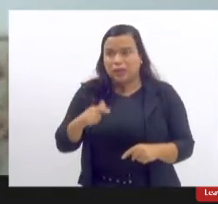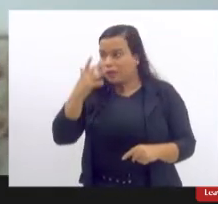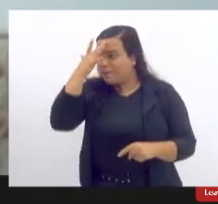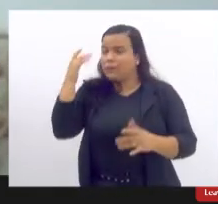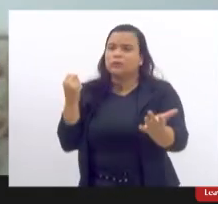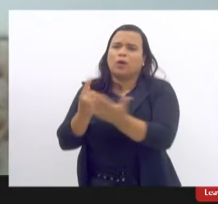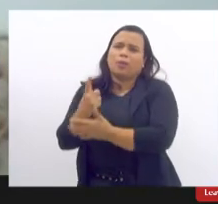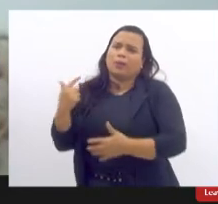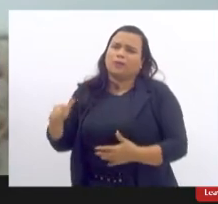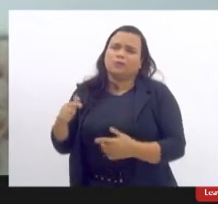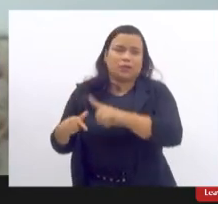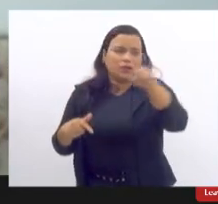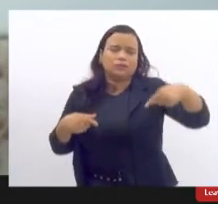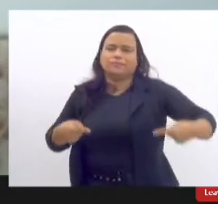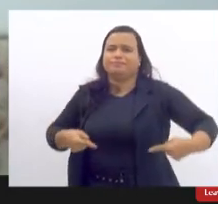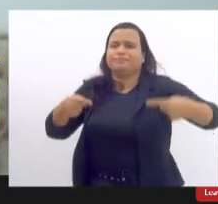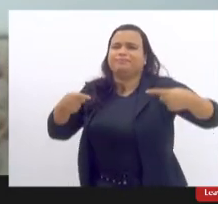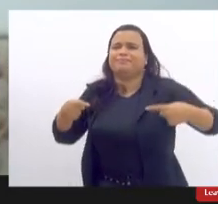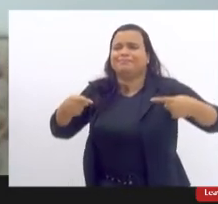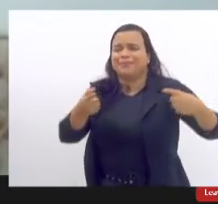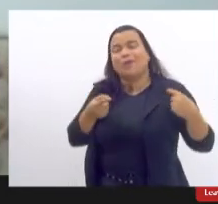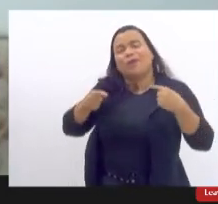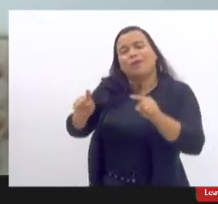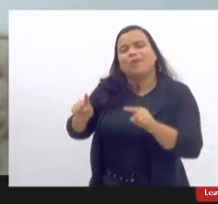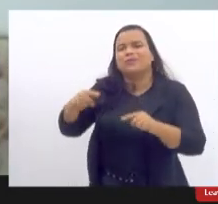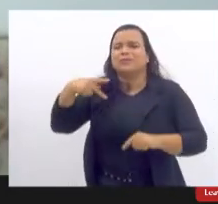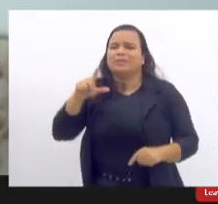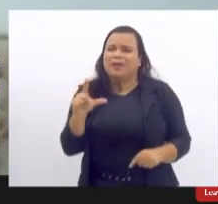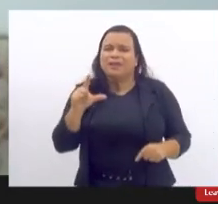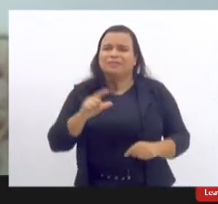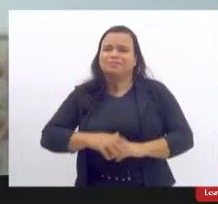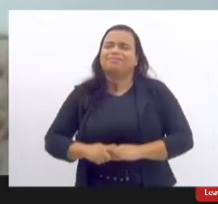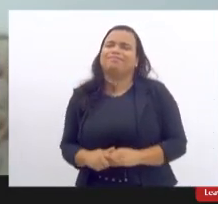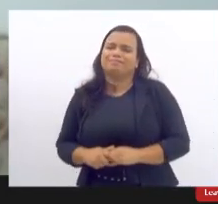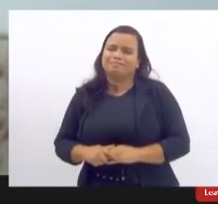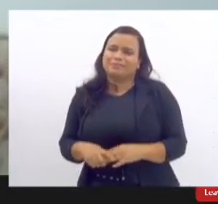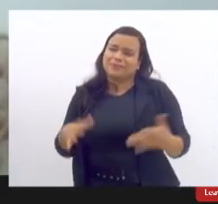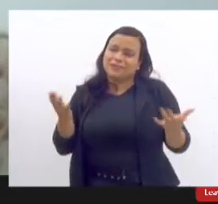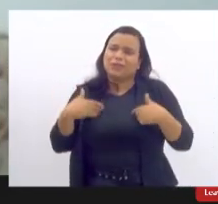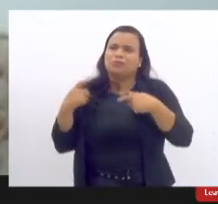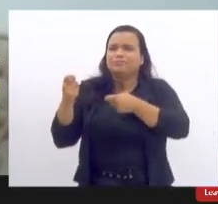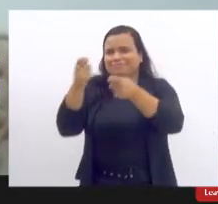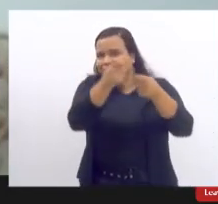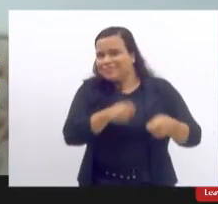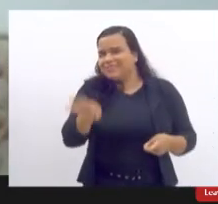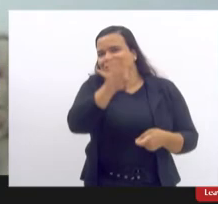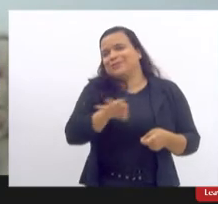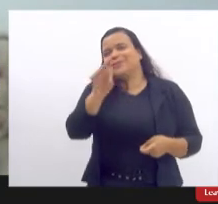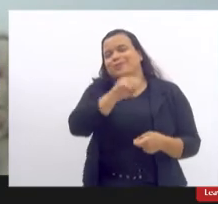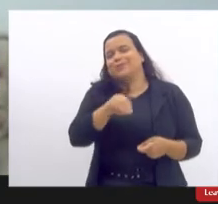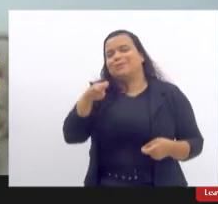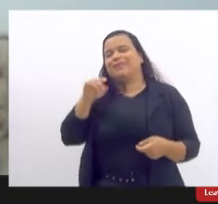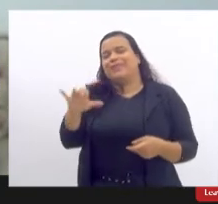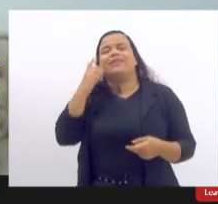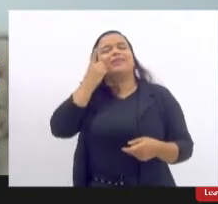PL e aí eu deixo a provocação não só para a Flávia para a Ingrid para o Mink e para todas nós